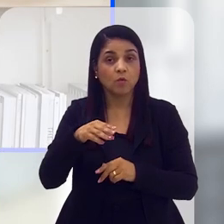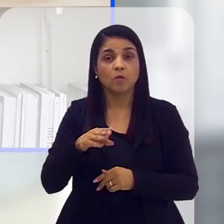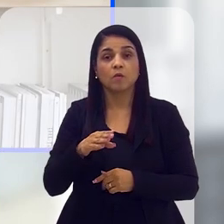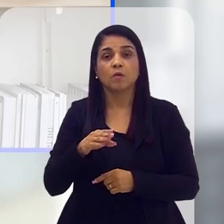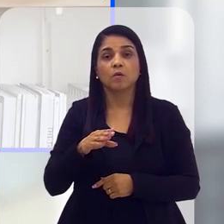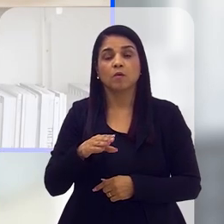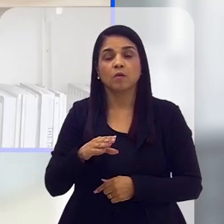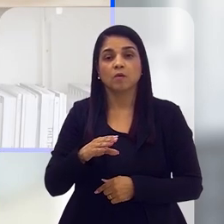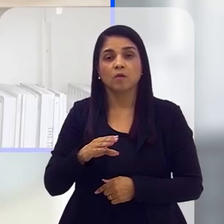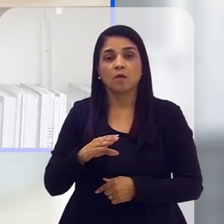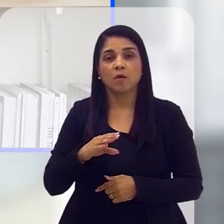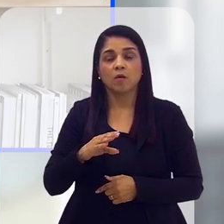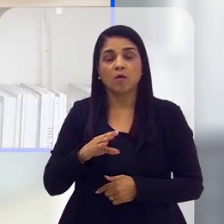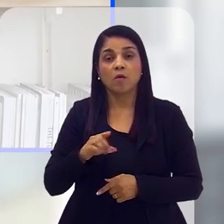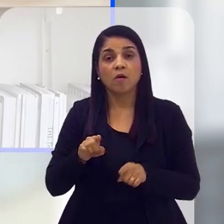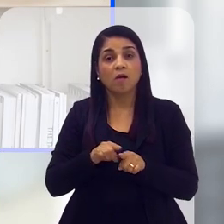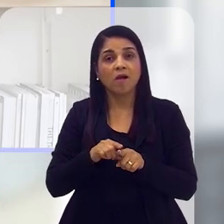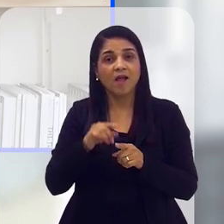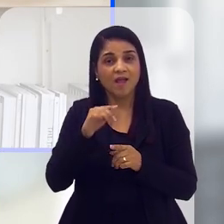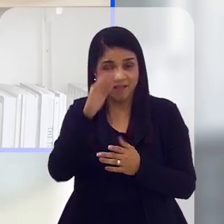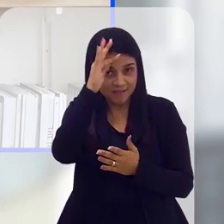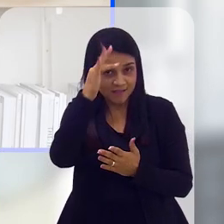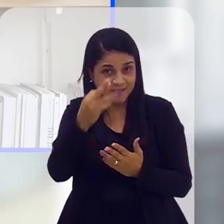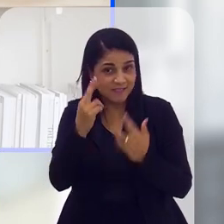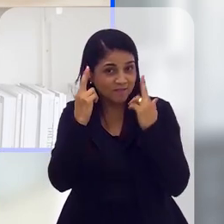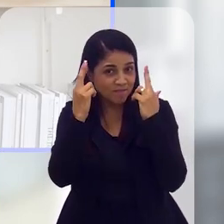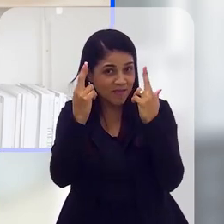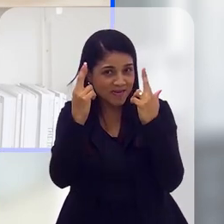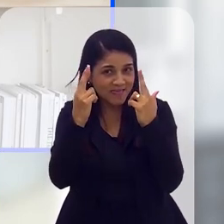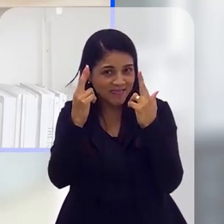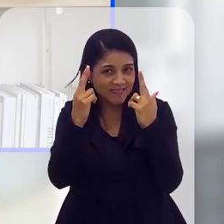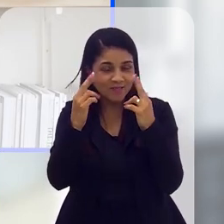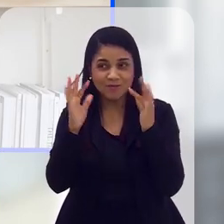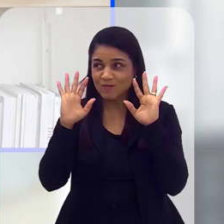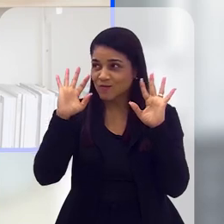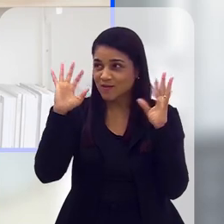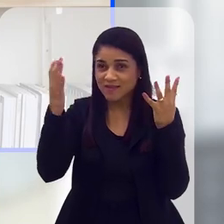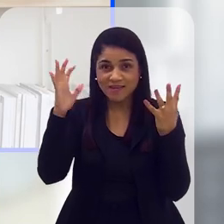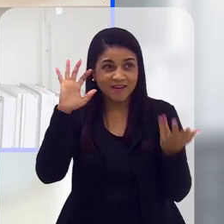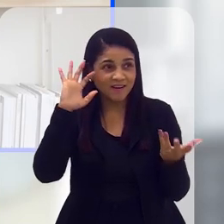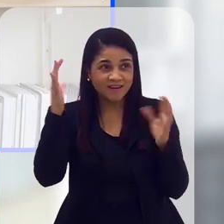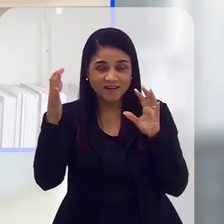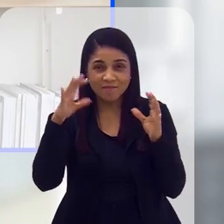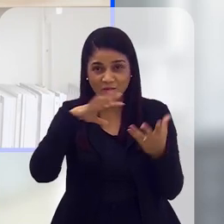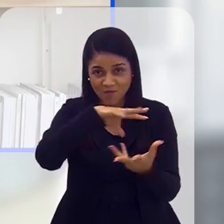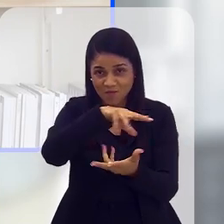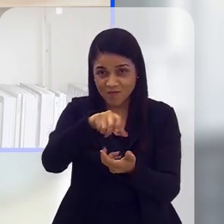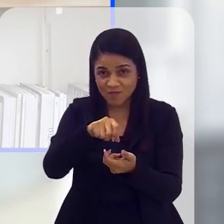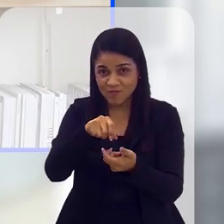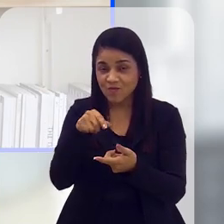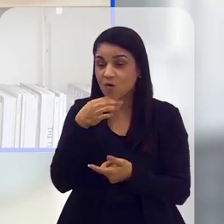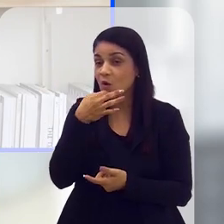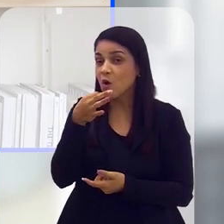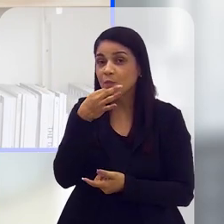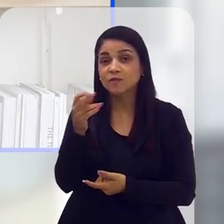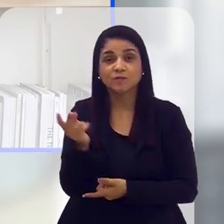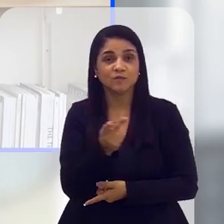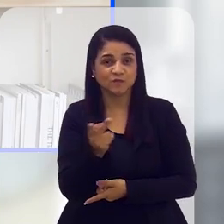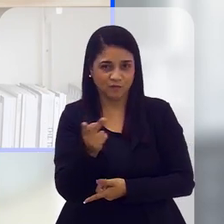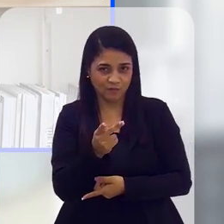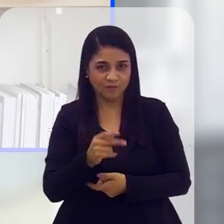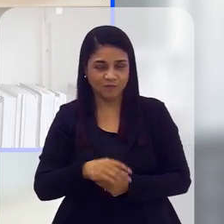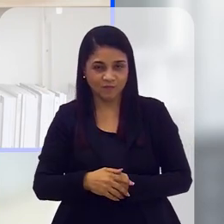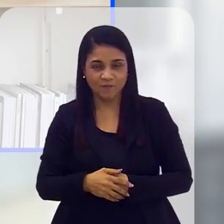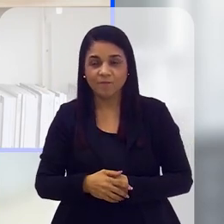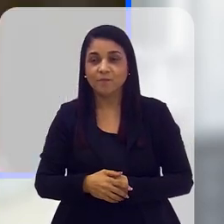E podemos dizer que há um sopro de esperança para o clima global? Eu gostaria dessa opinião sua e também da professora